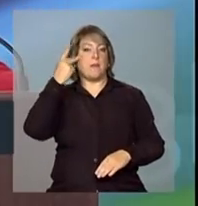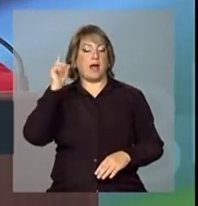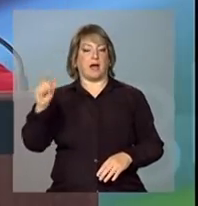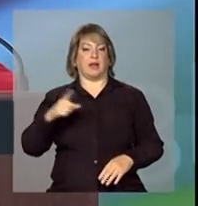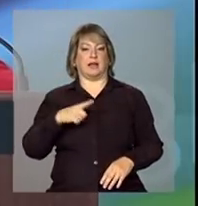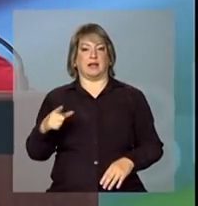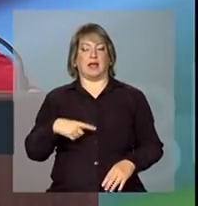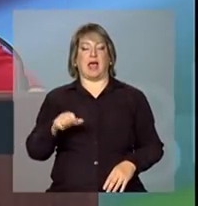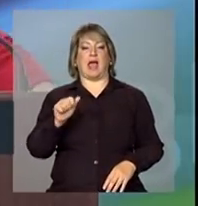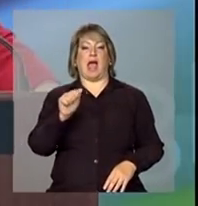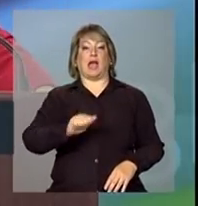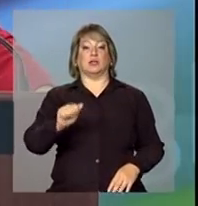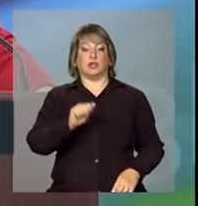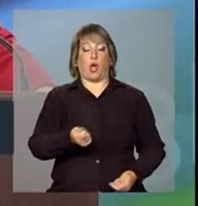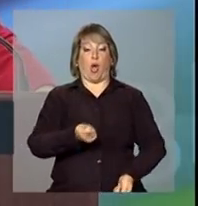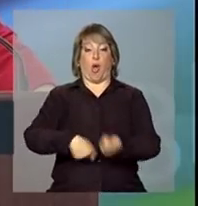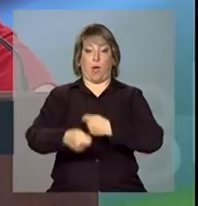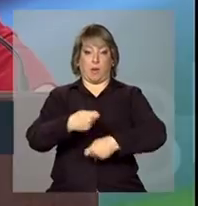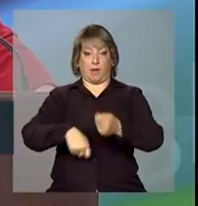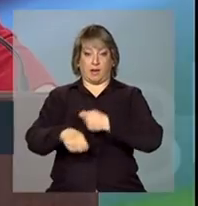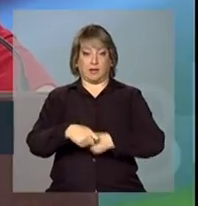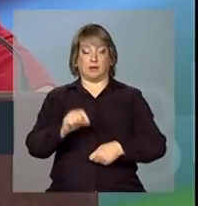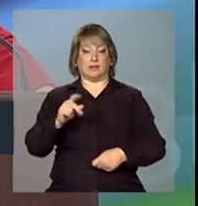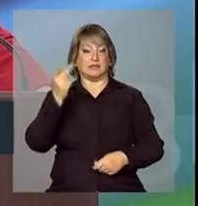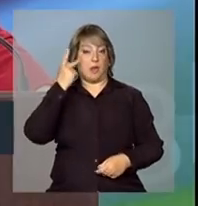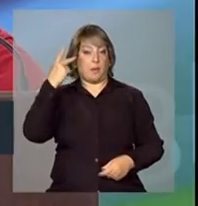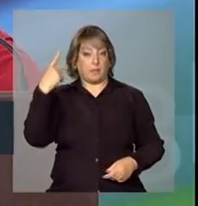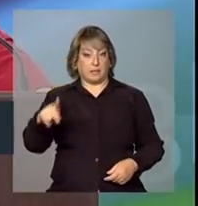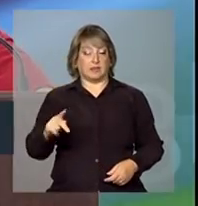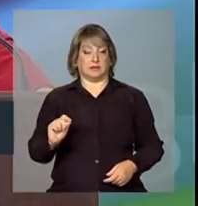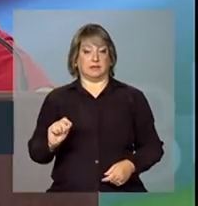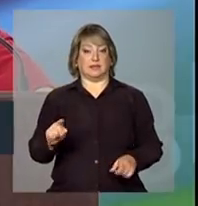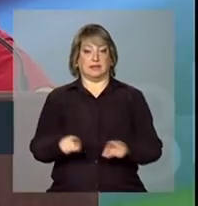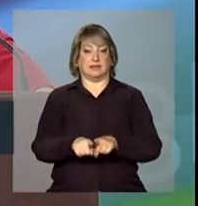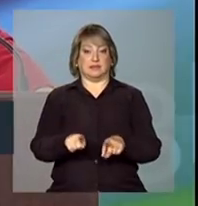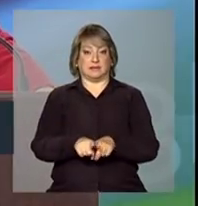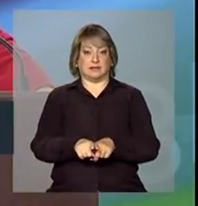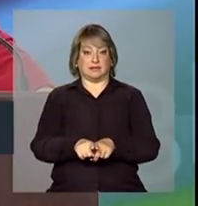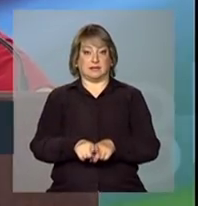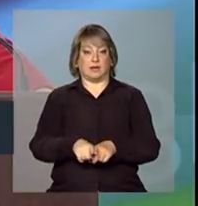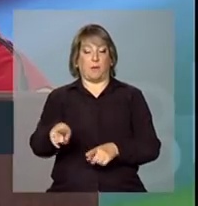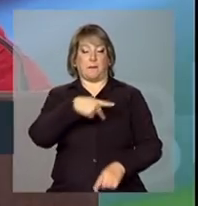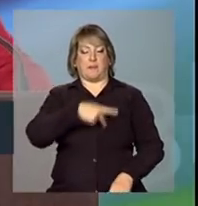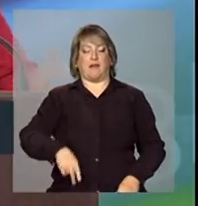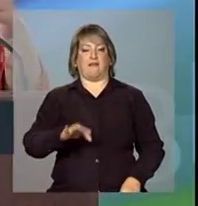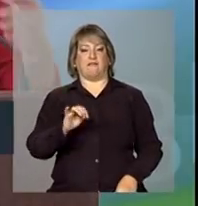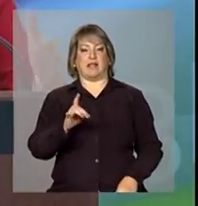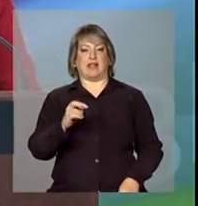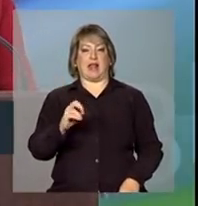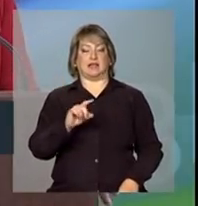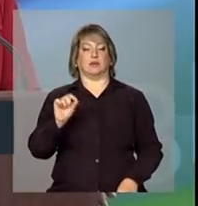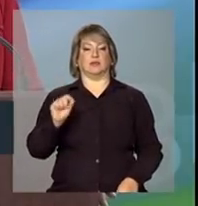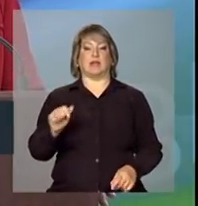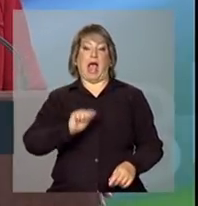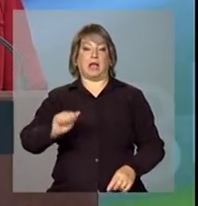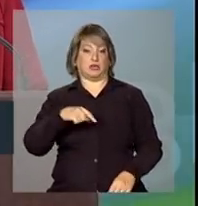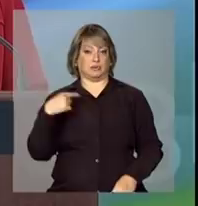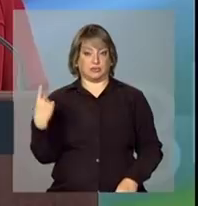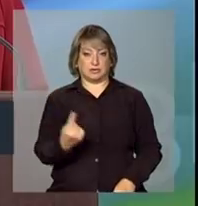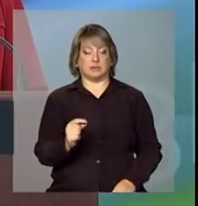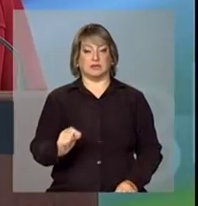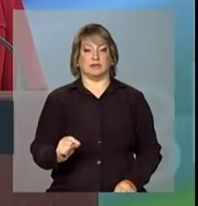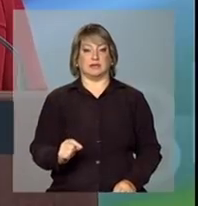Associação Comercial de São Paulo e do presidente da Federação de Associações